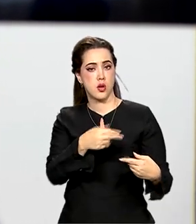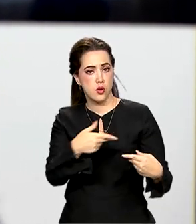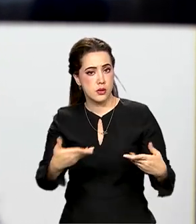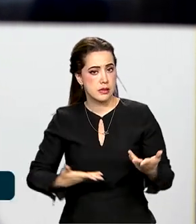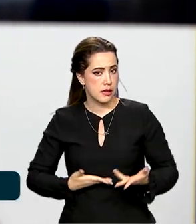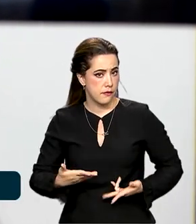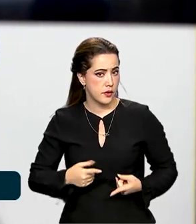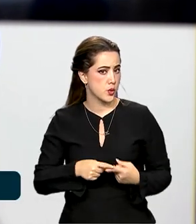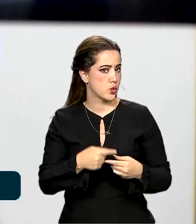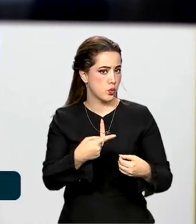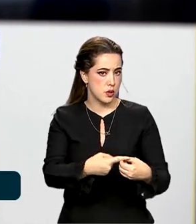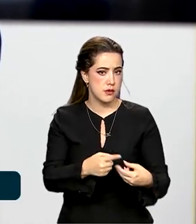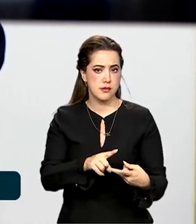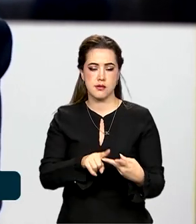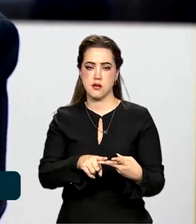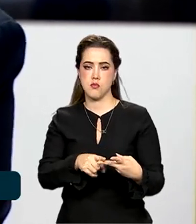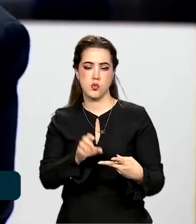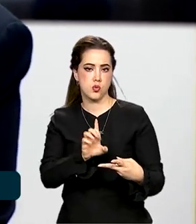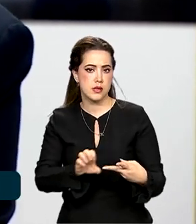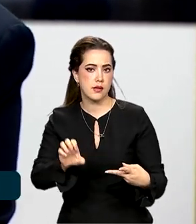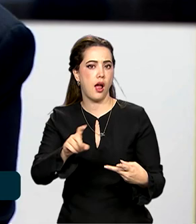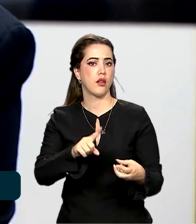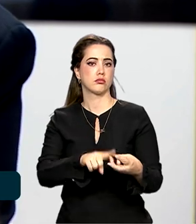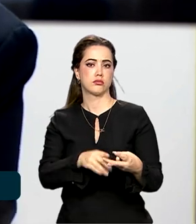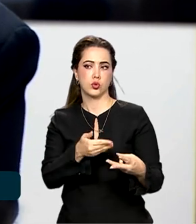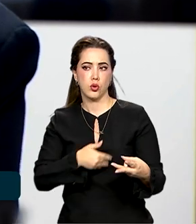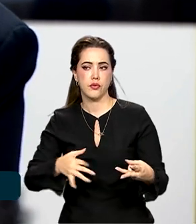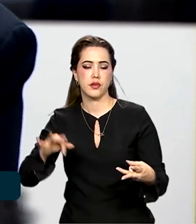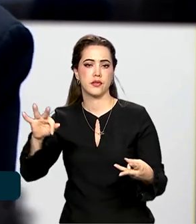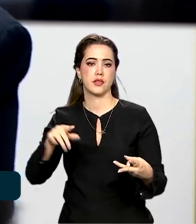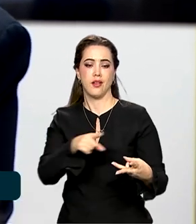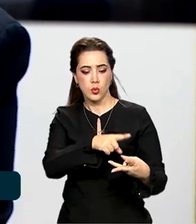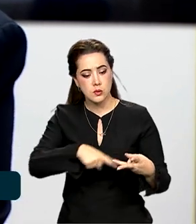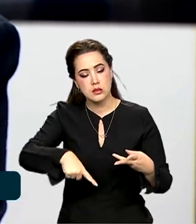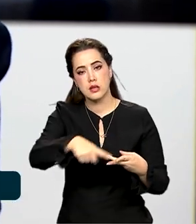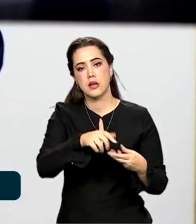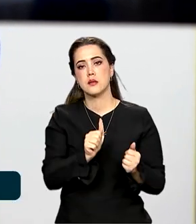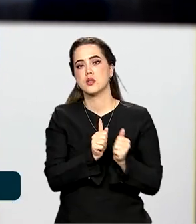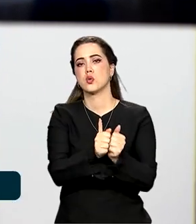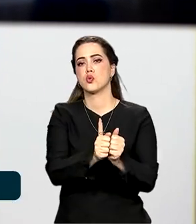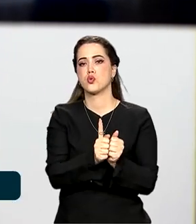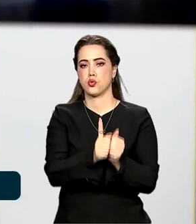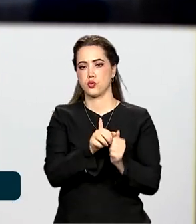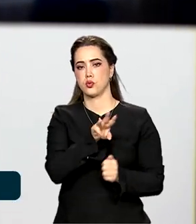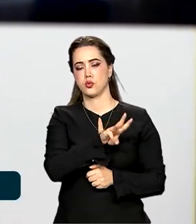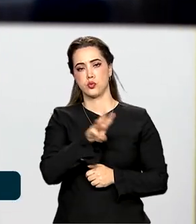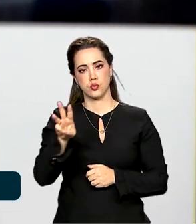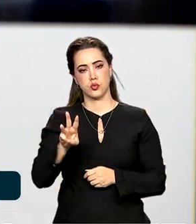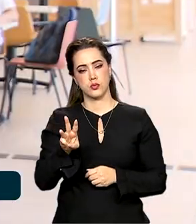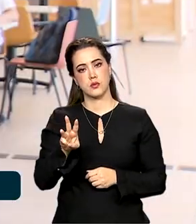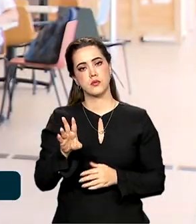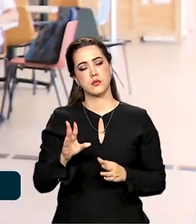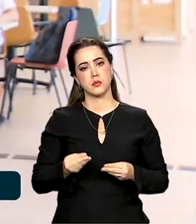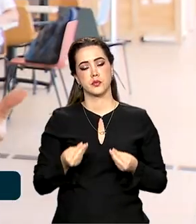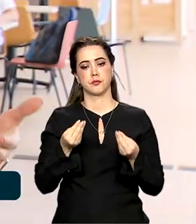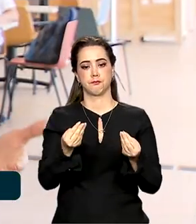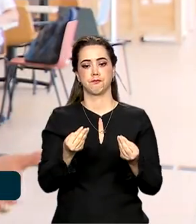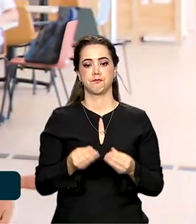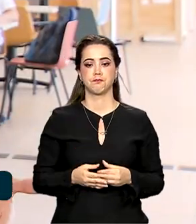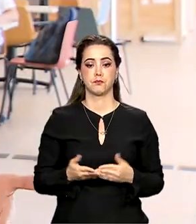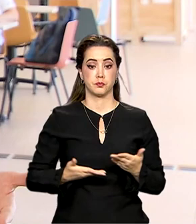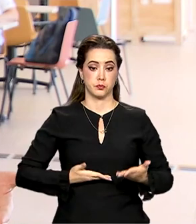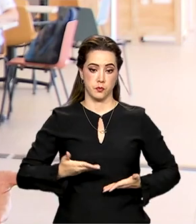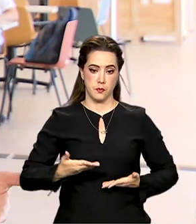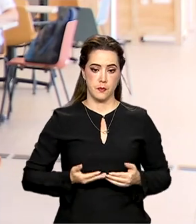como avançarmos nessa pauta se a gente não tiver uma integração plena para efetivar uma melhor política pública. Até o mês de